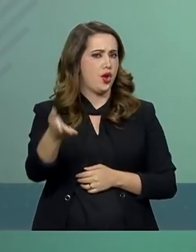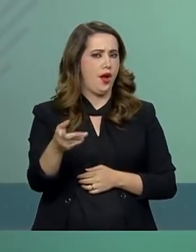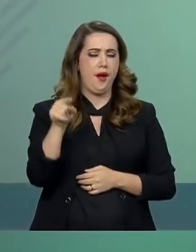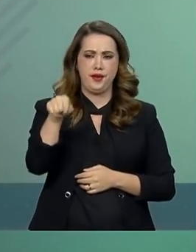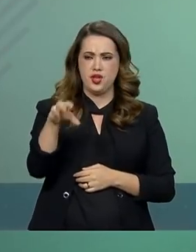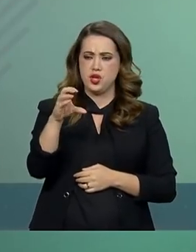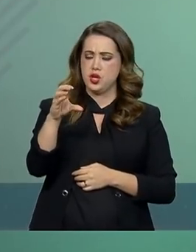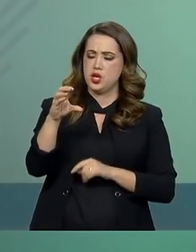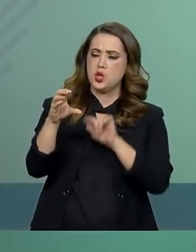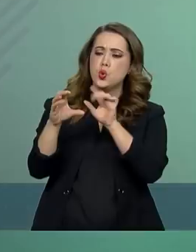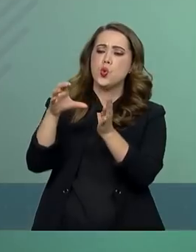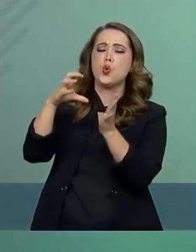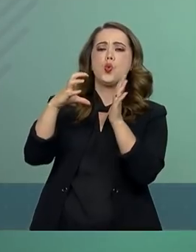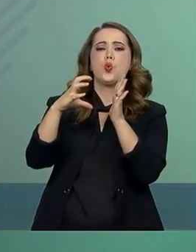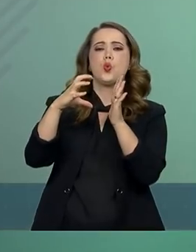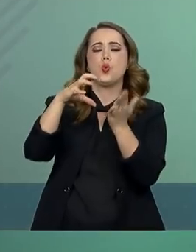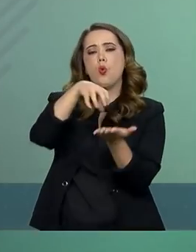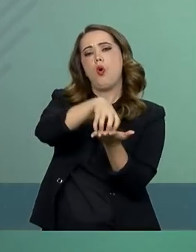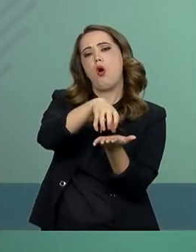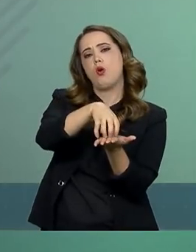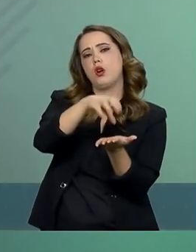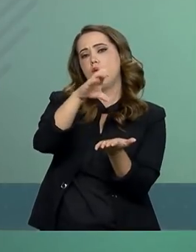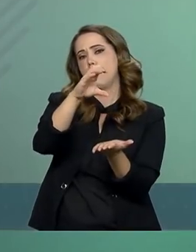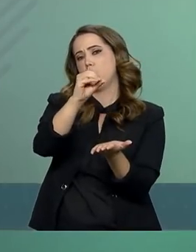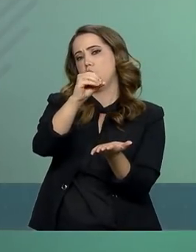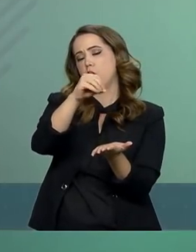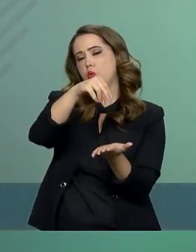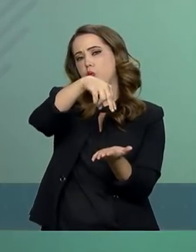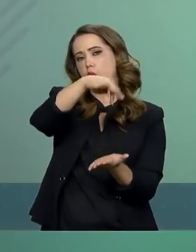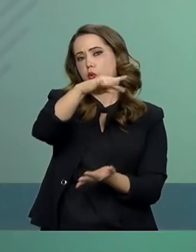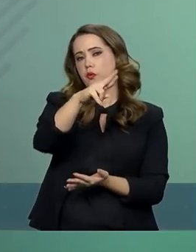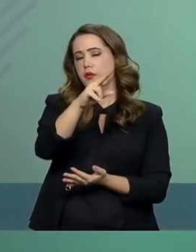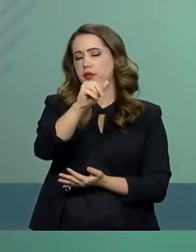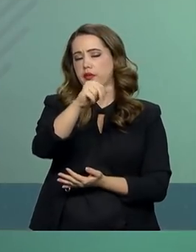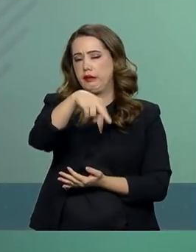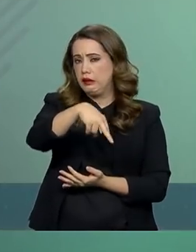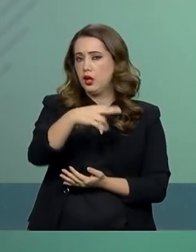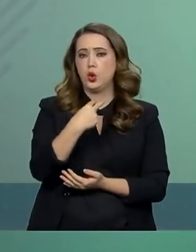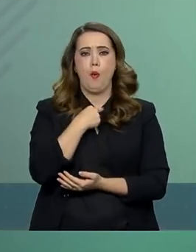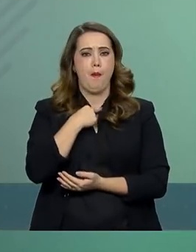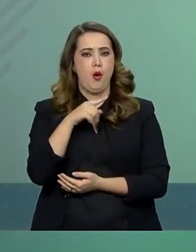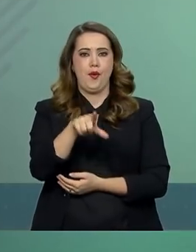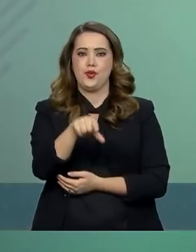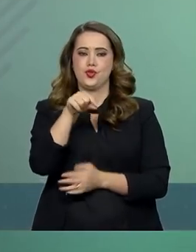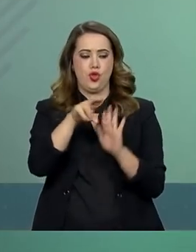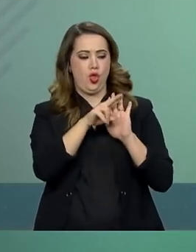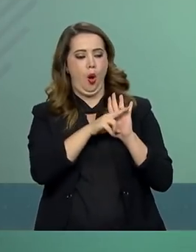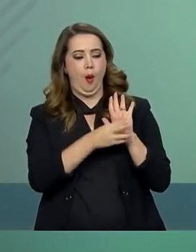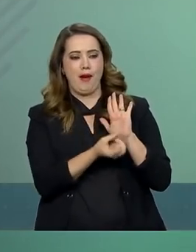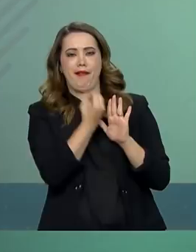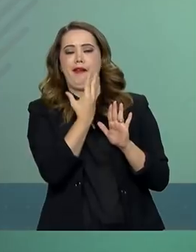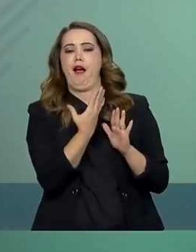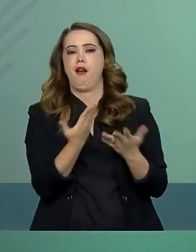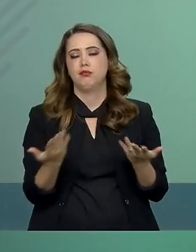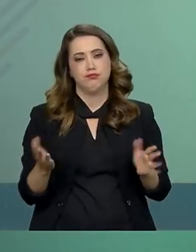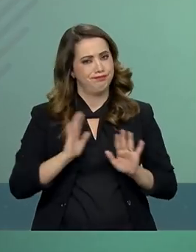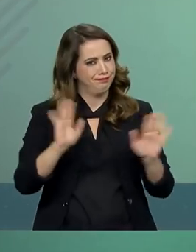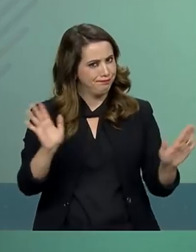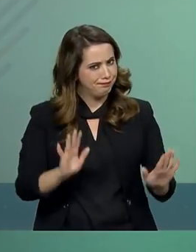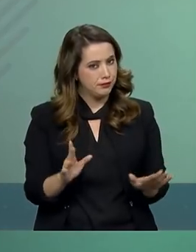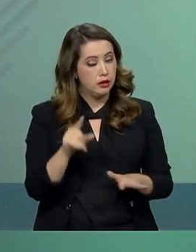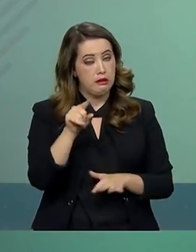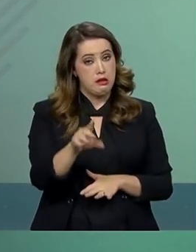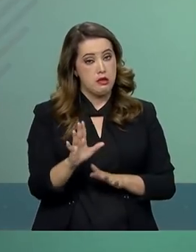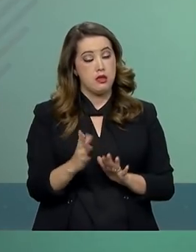formular exigências dessa natureza. de forma que o parágrafo único